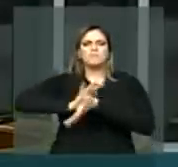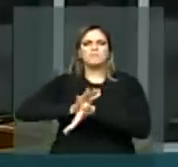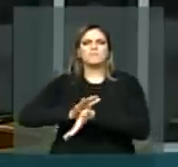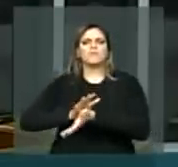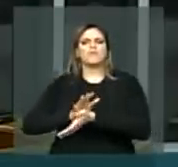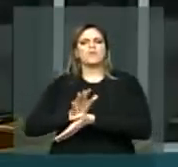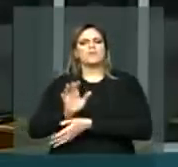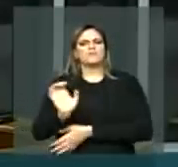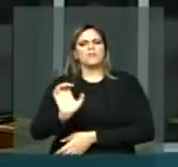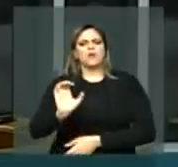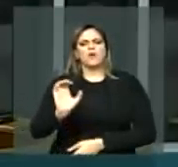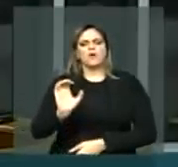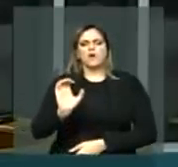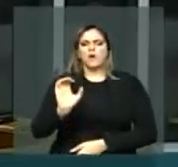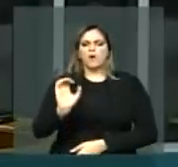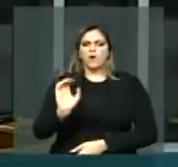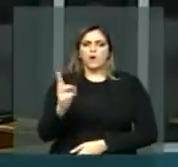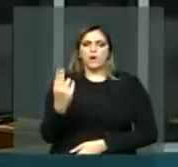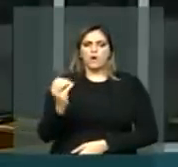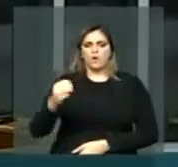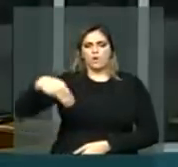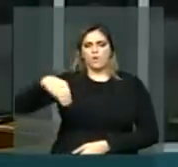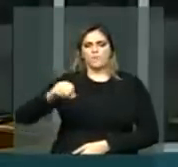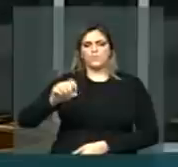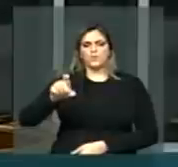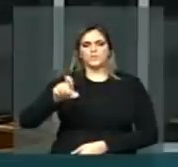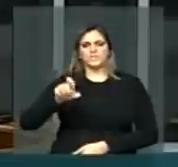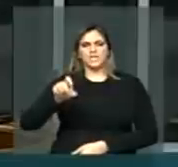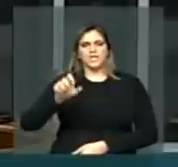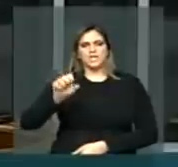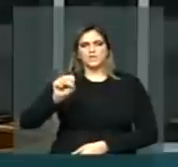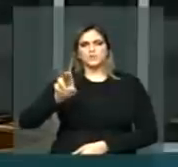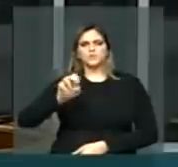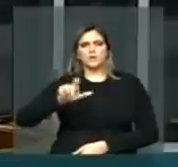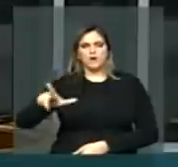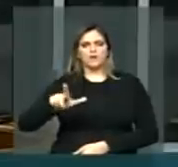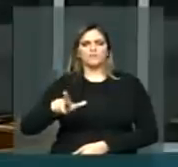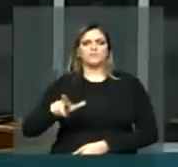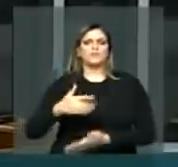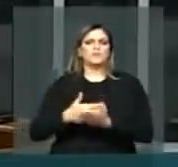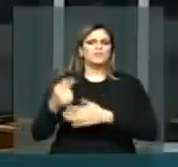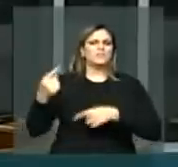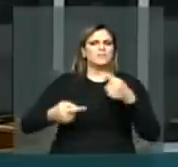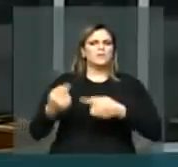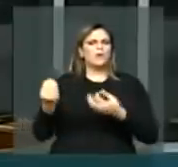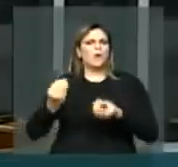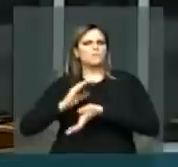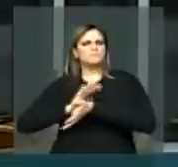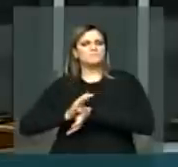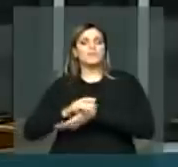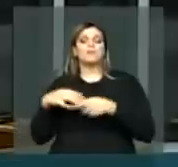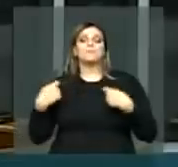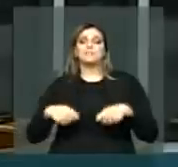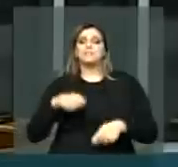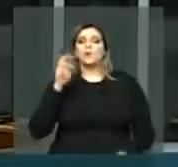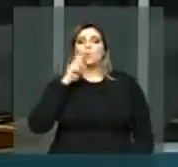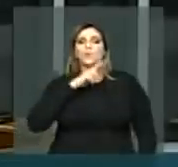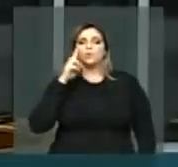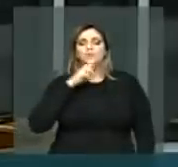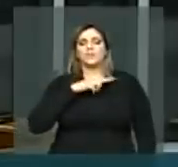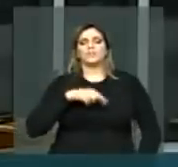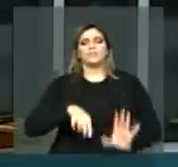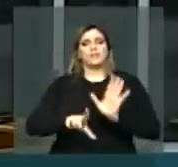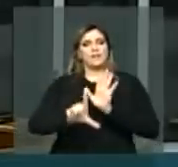entraram no debate e as nossas leis precisam, urgentemente,